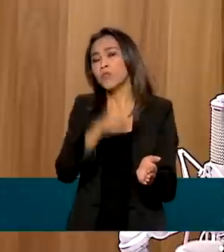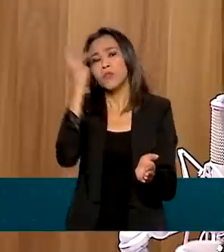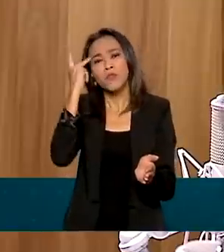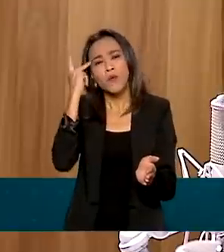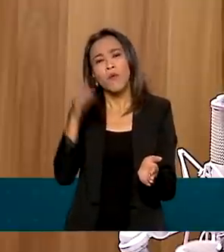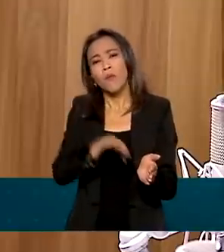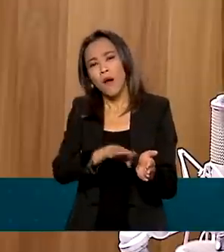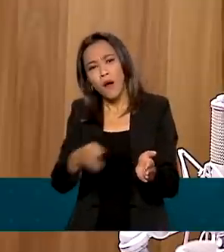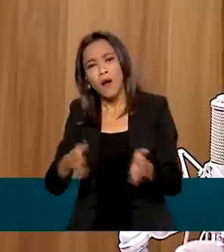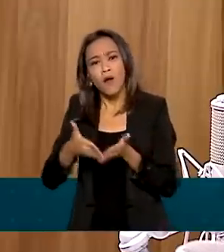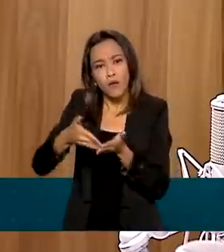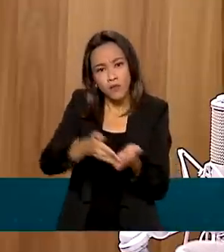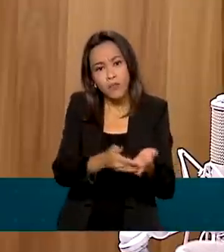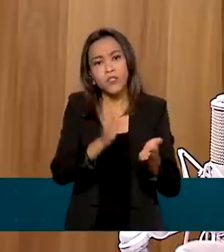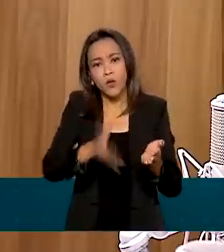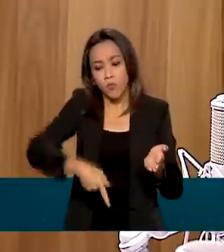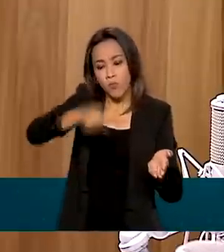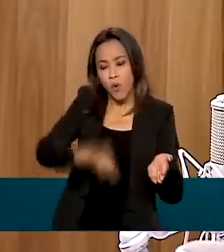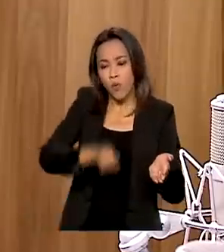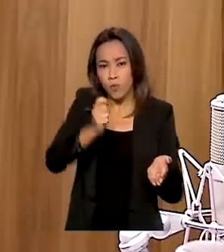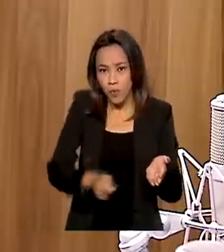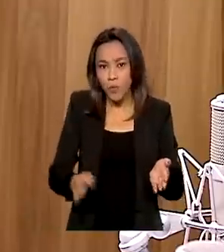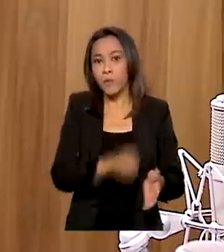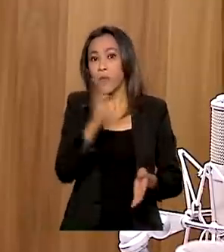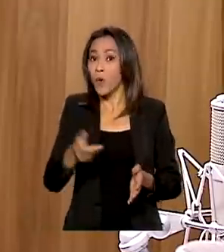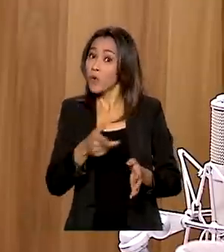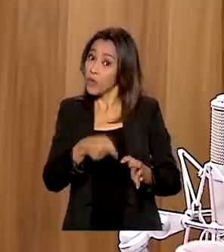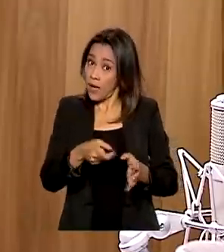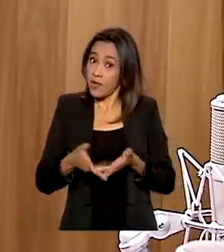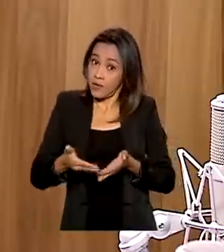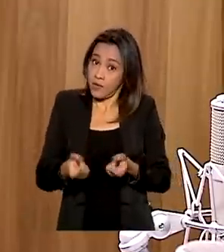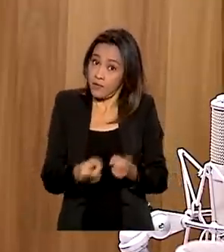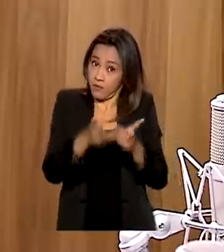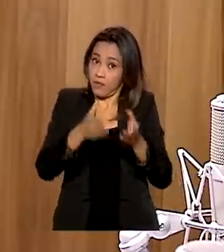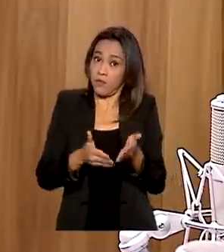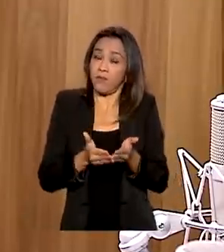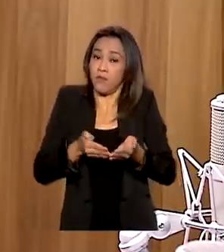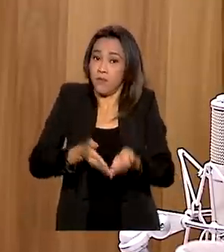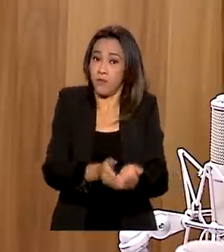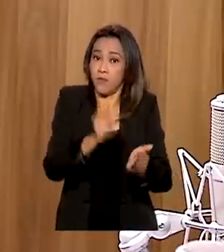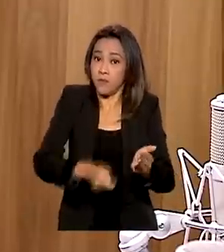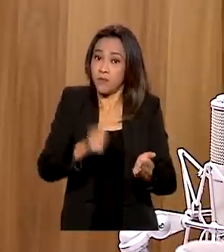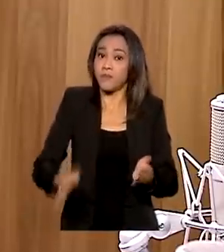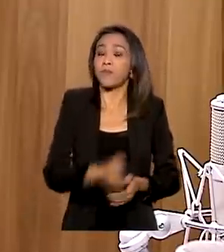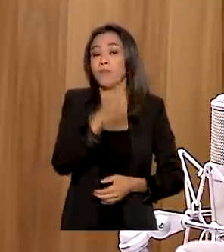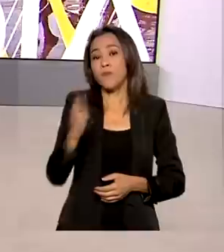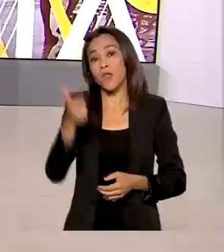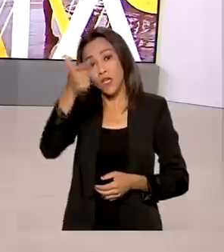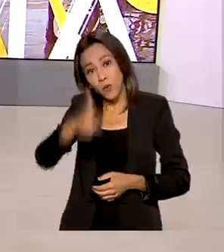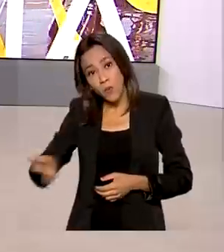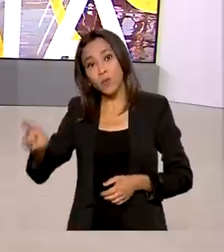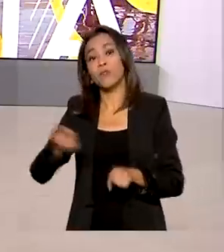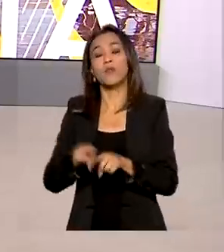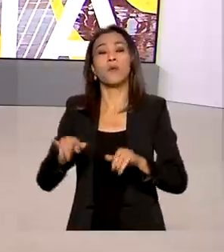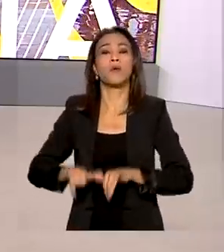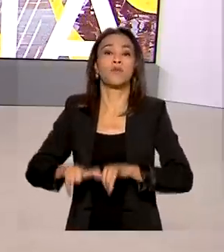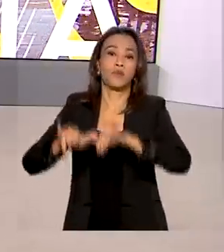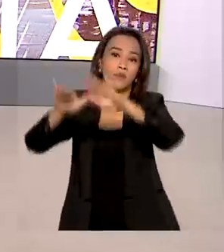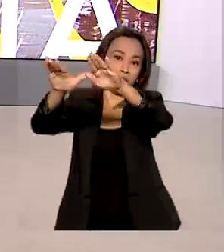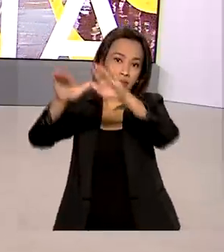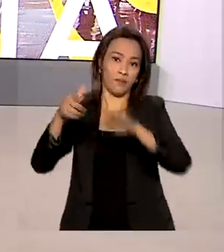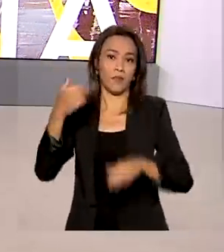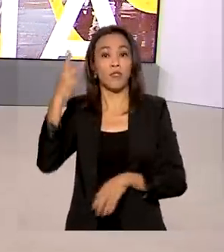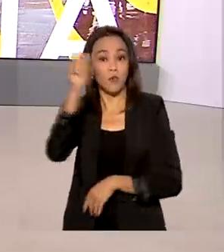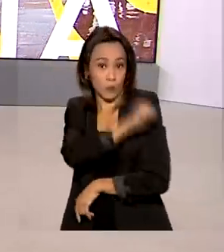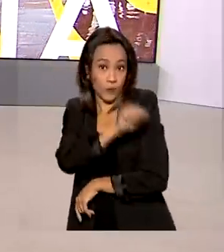E já estamos preparando a privatização do Porto de Santos, as concessões do aeroporto de Congonhas e do Santos Dumont. Foi inaugurado